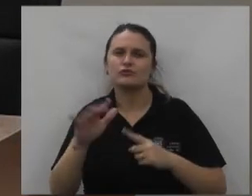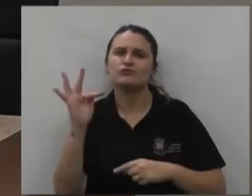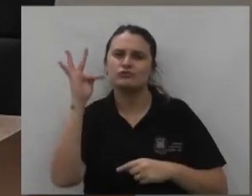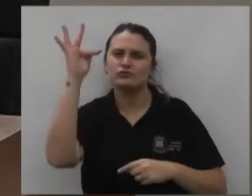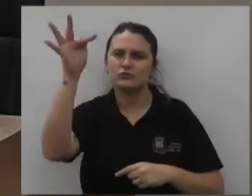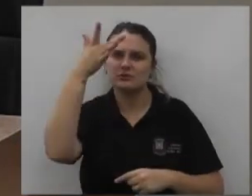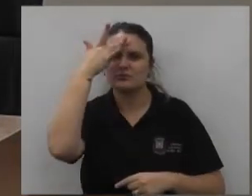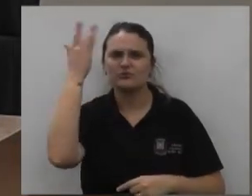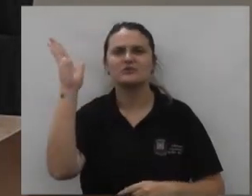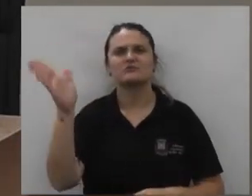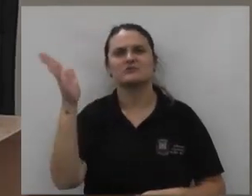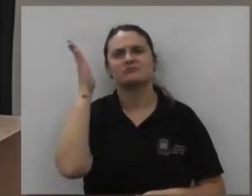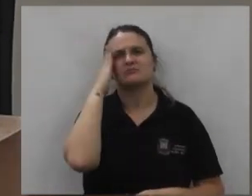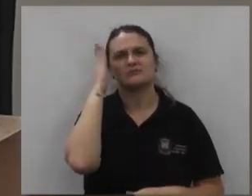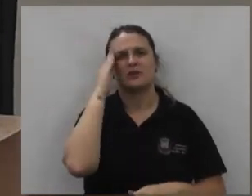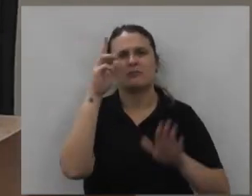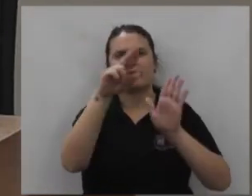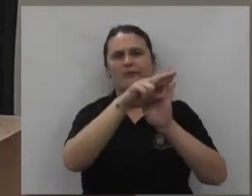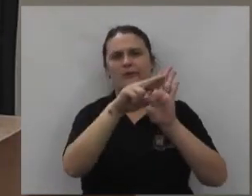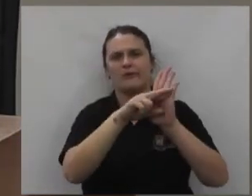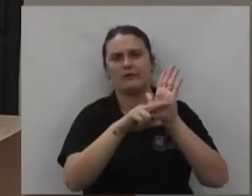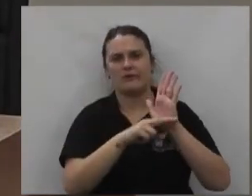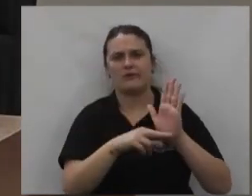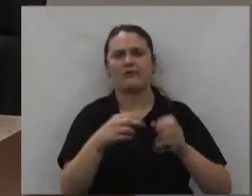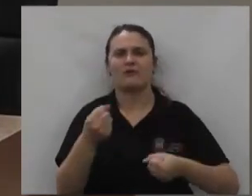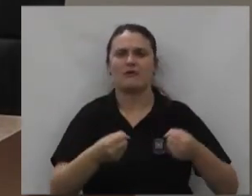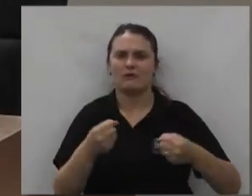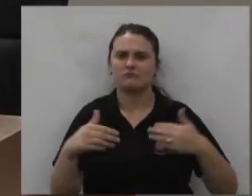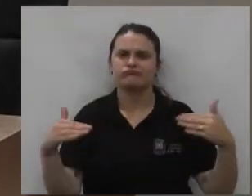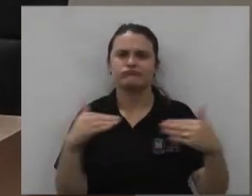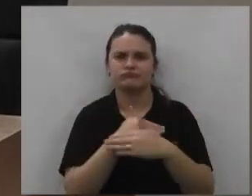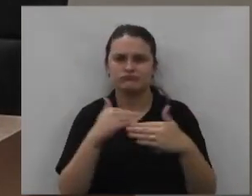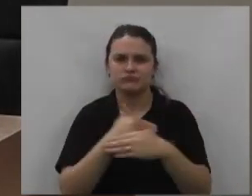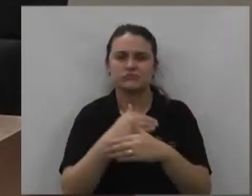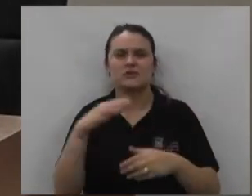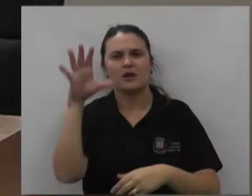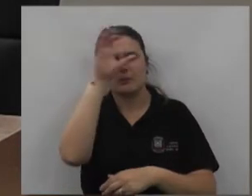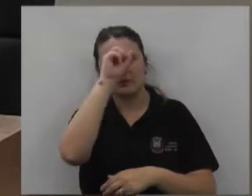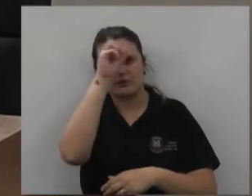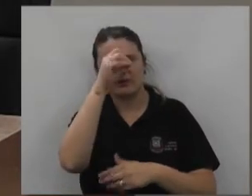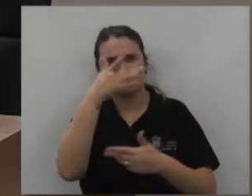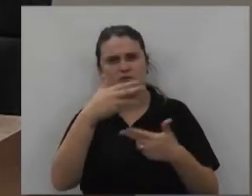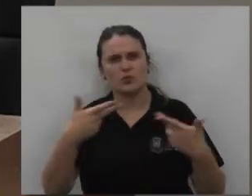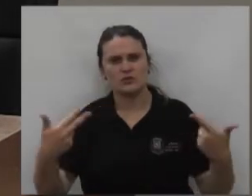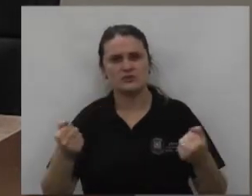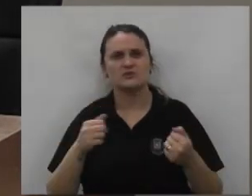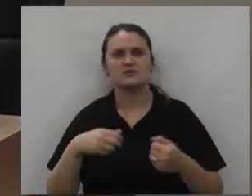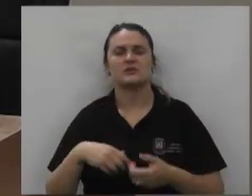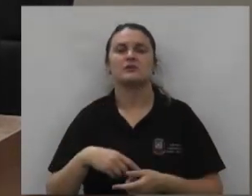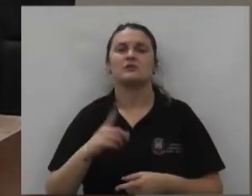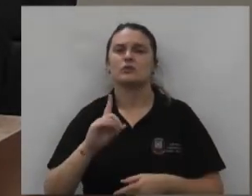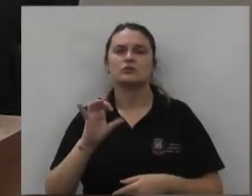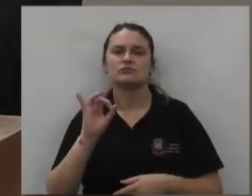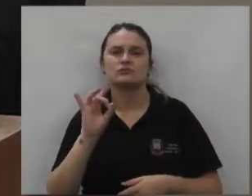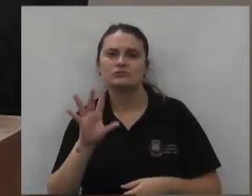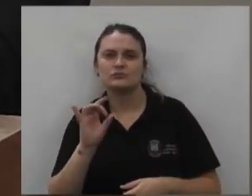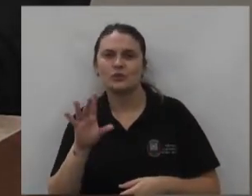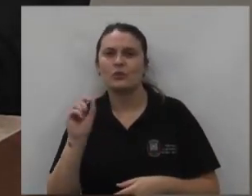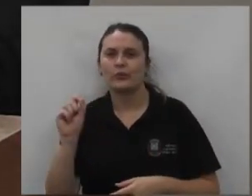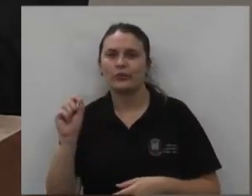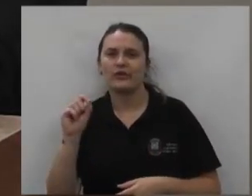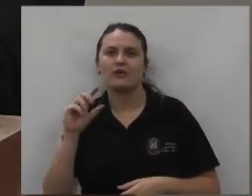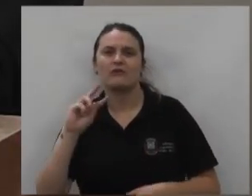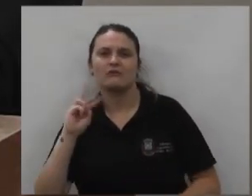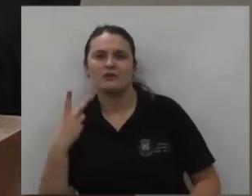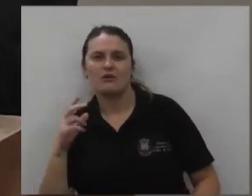para respeitar para aprender o que é uma faixa de pedestre para aprender a respeitar a cidadão precisamos sim não só esse que